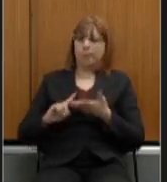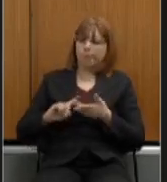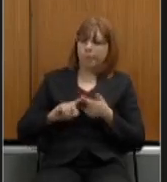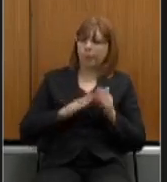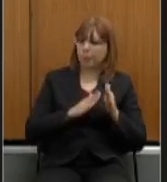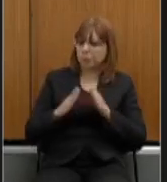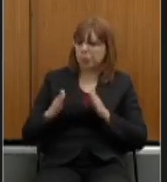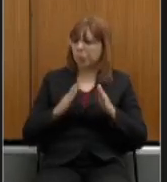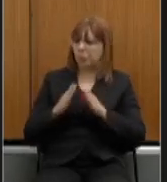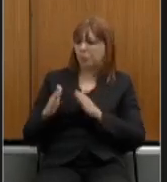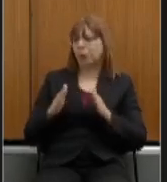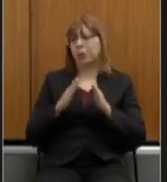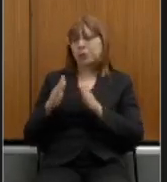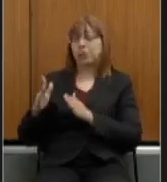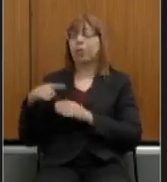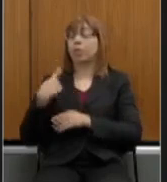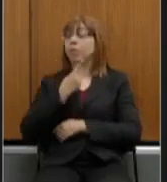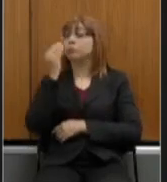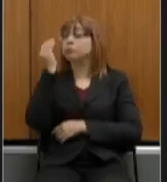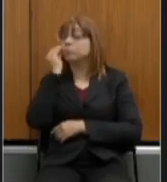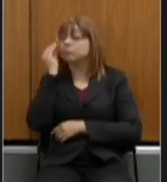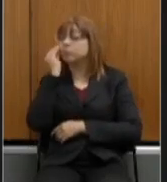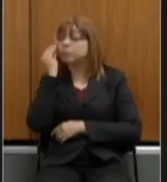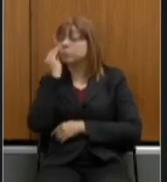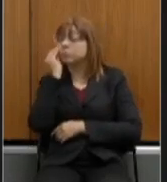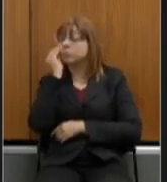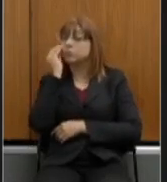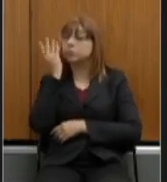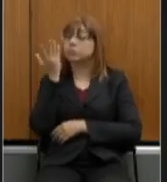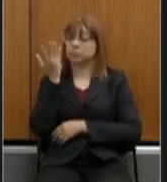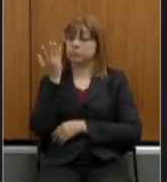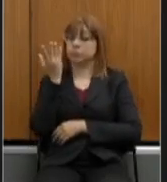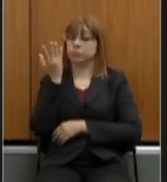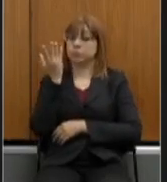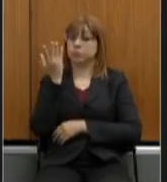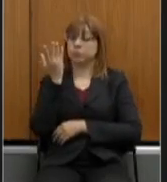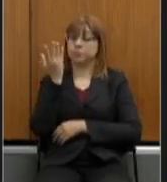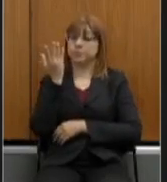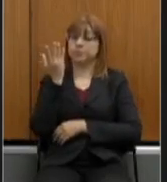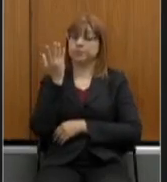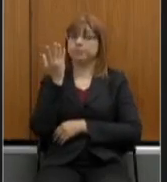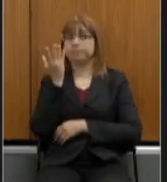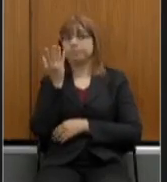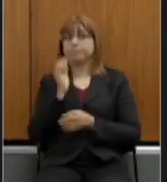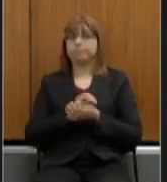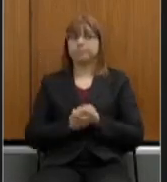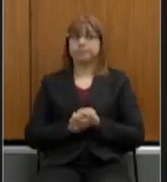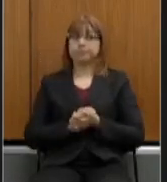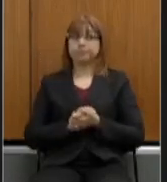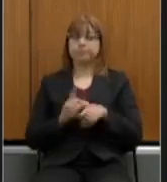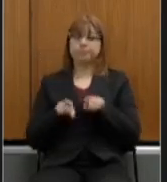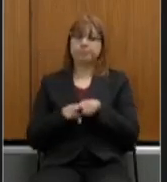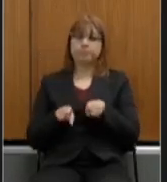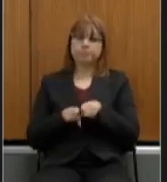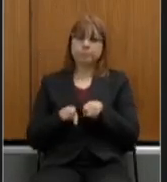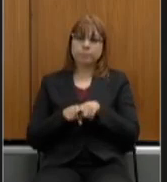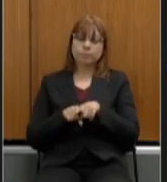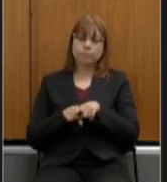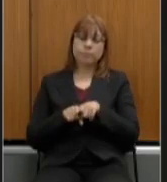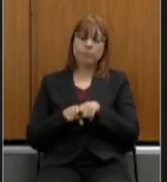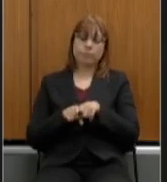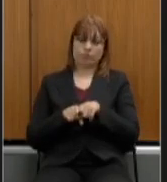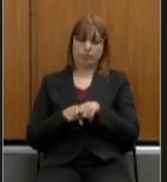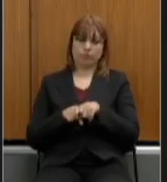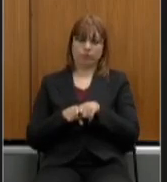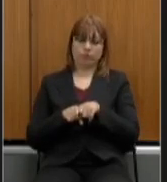nós buscamos zerar a possibilidade também do crescimento